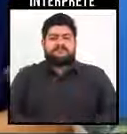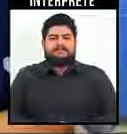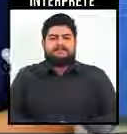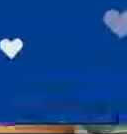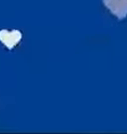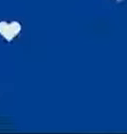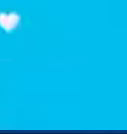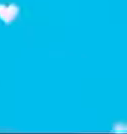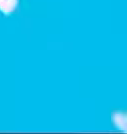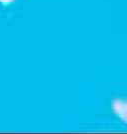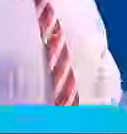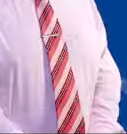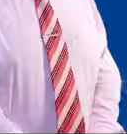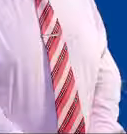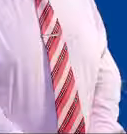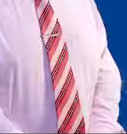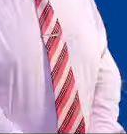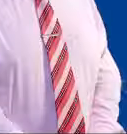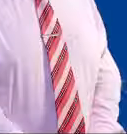Velho.